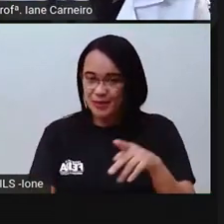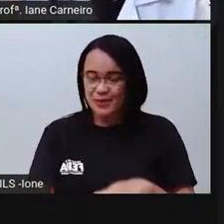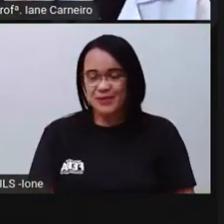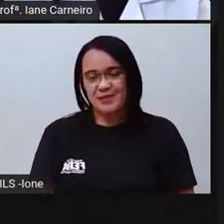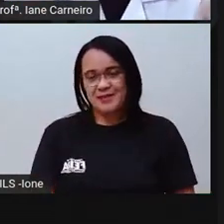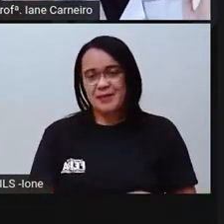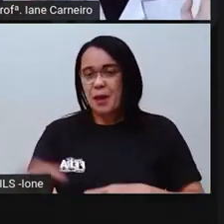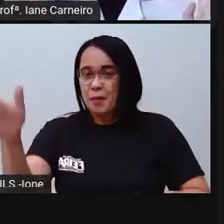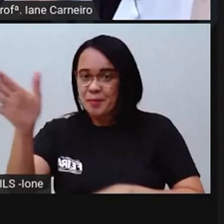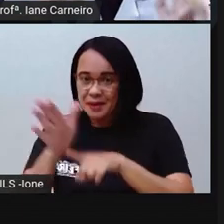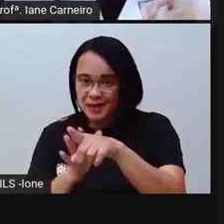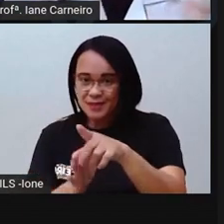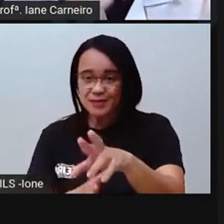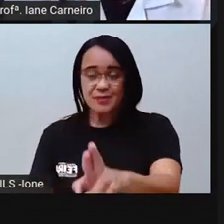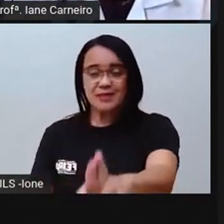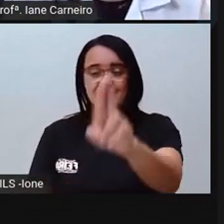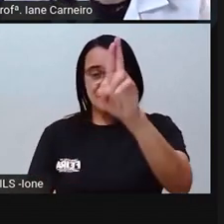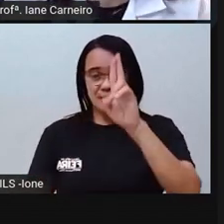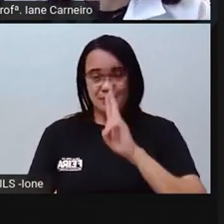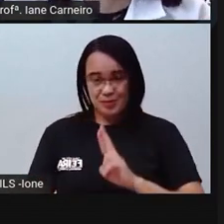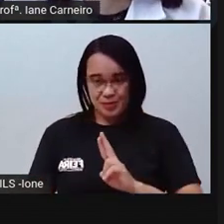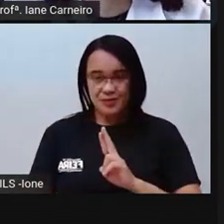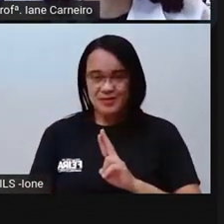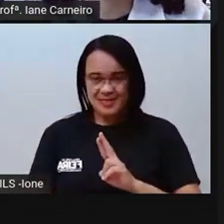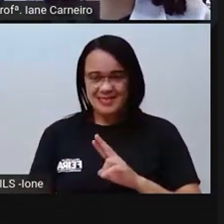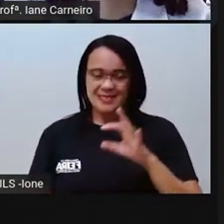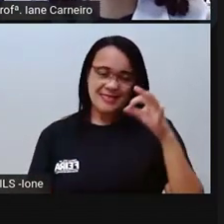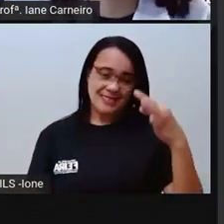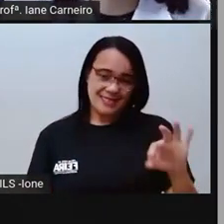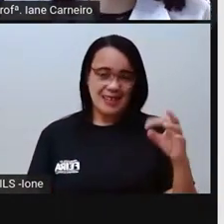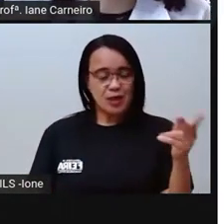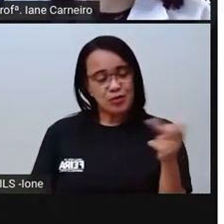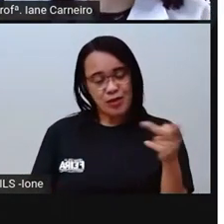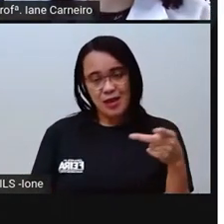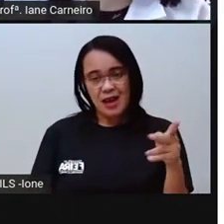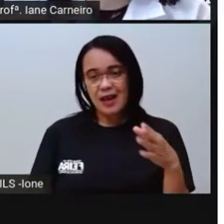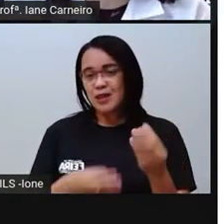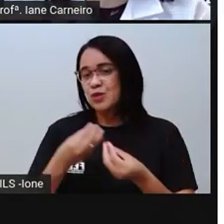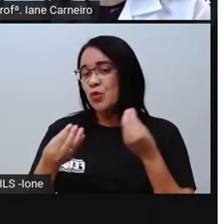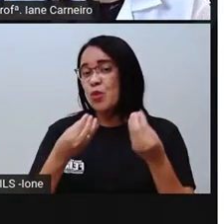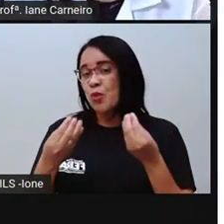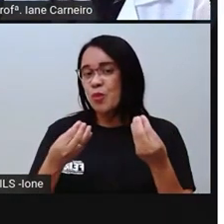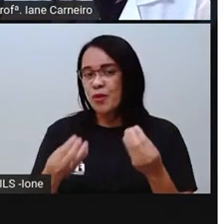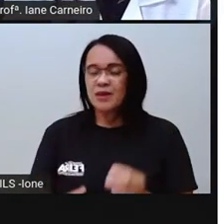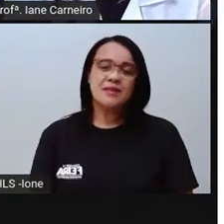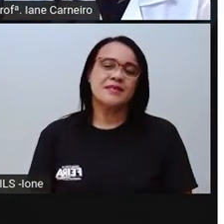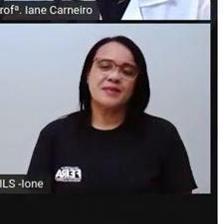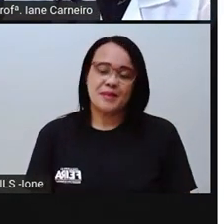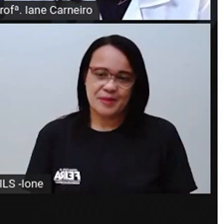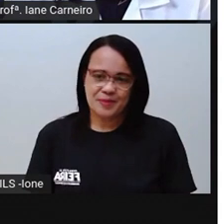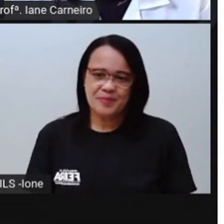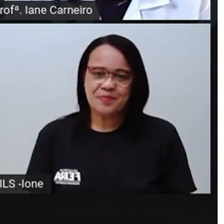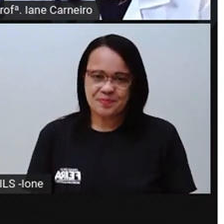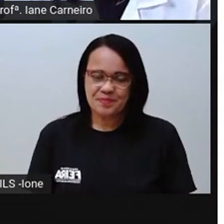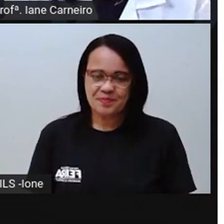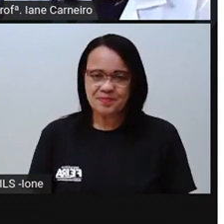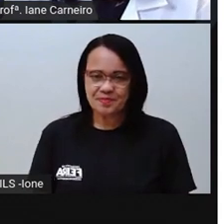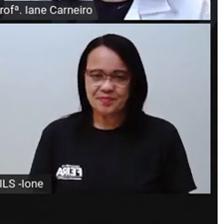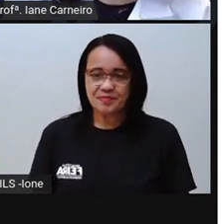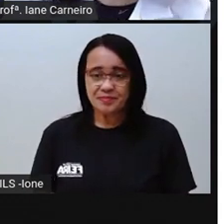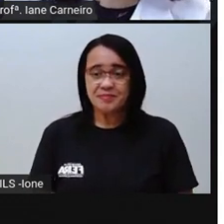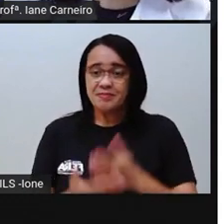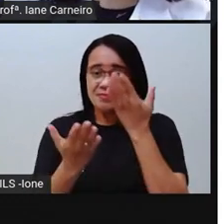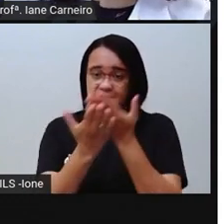resposta aí. E a gente vai ver se tá certo ou não. Então vamos lá. Ó, criança não trabalha. E aí tem a imagem aqui, ó, de uma criança